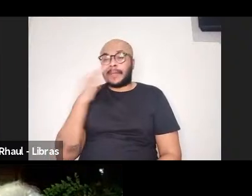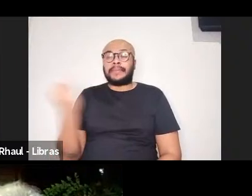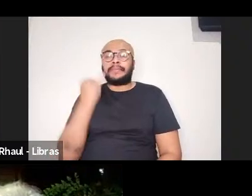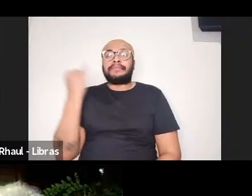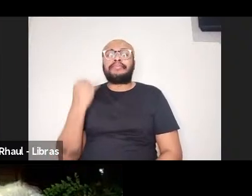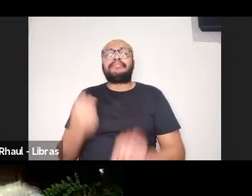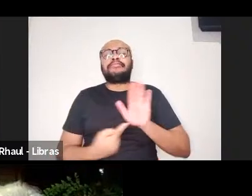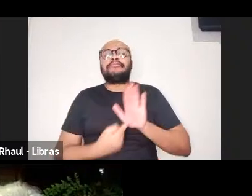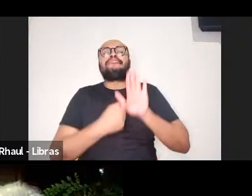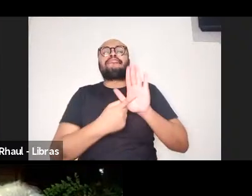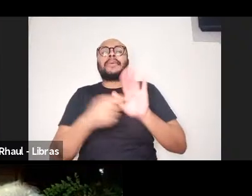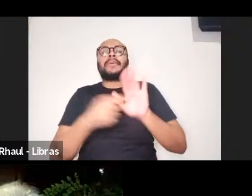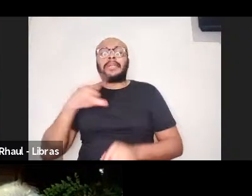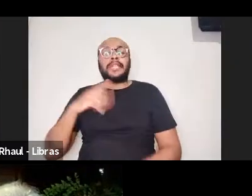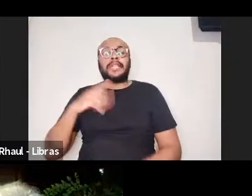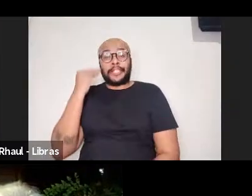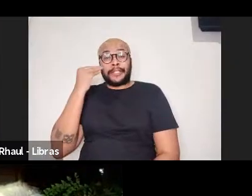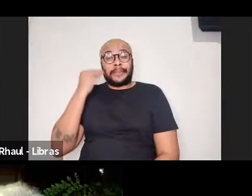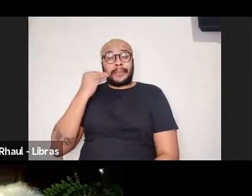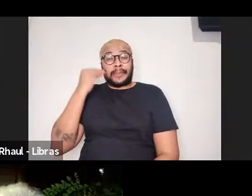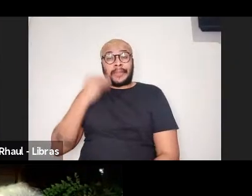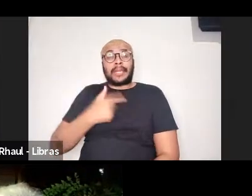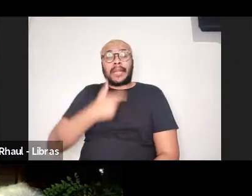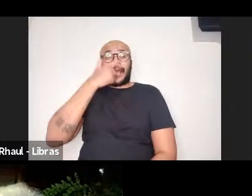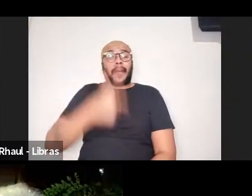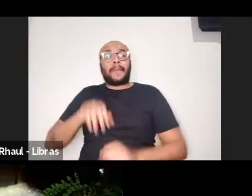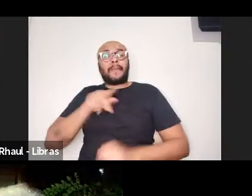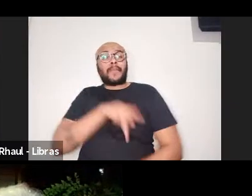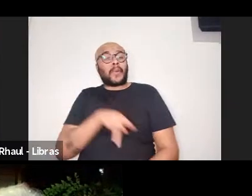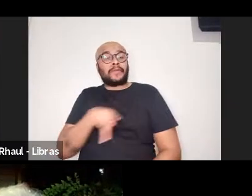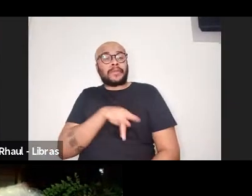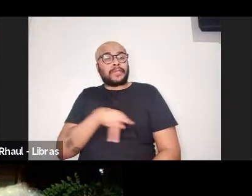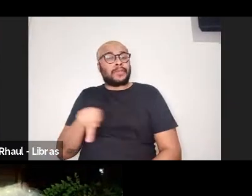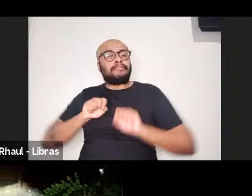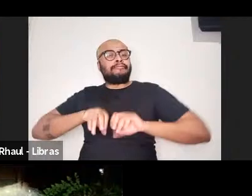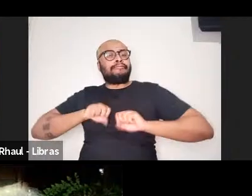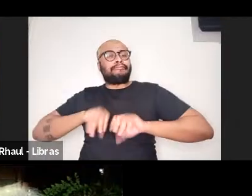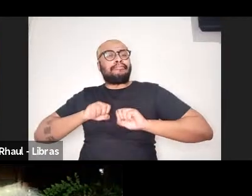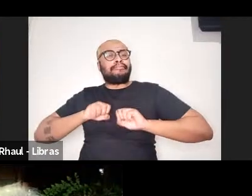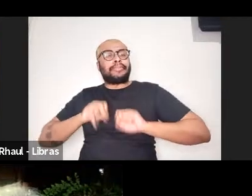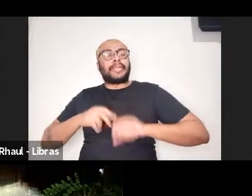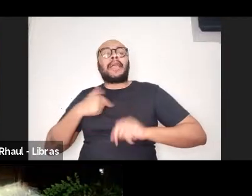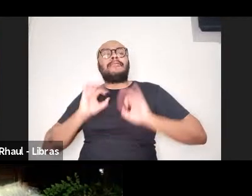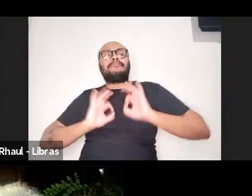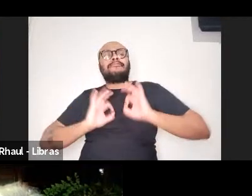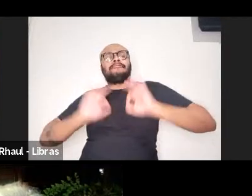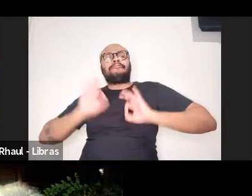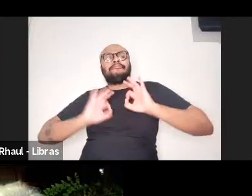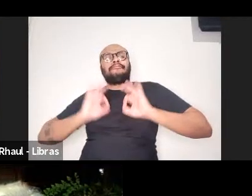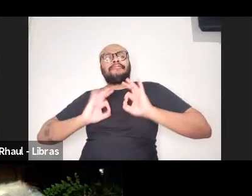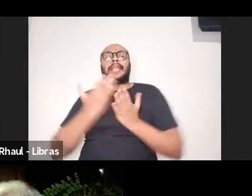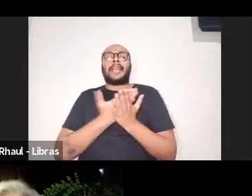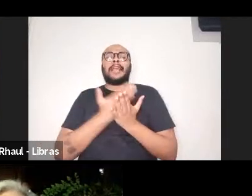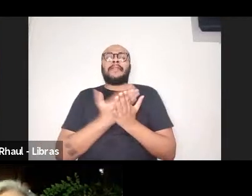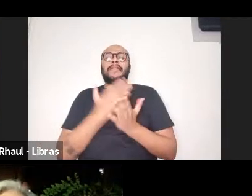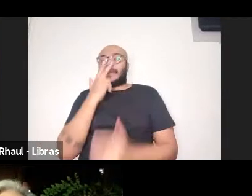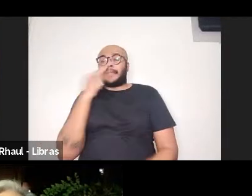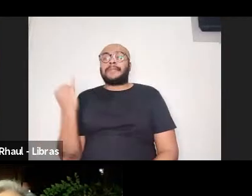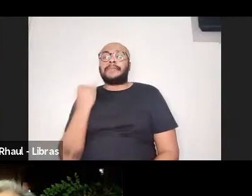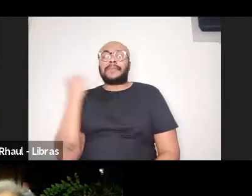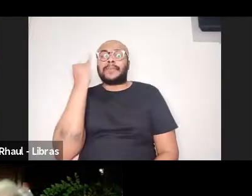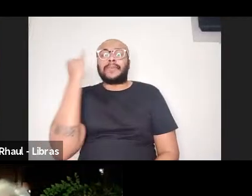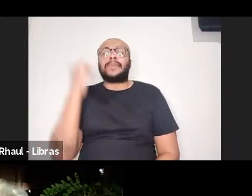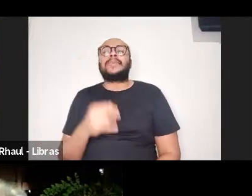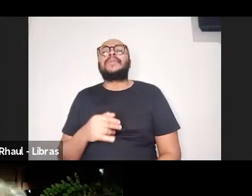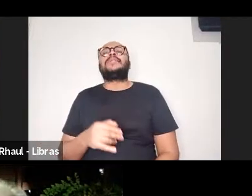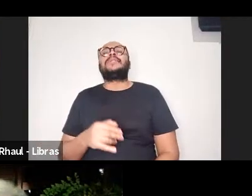com uma experiência educativa mesmo, e que eu acho que, como editor que sou, é importante eu comunicar isso para